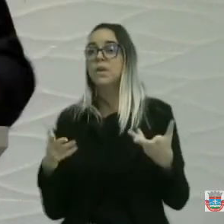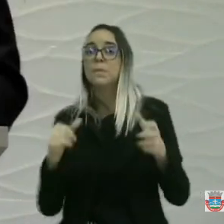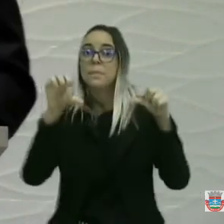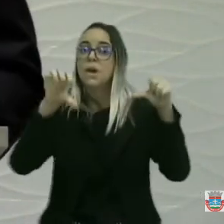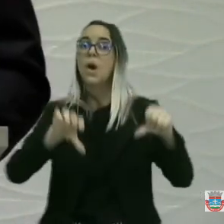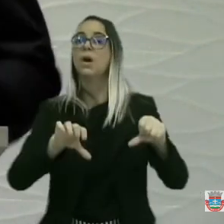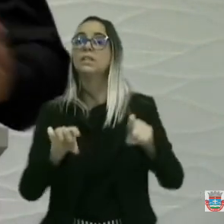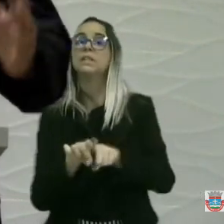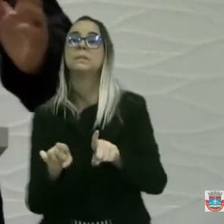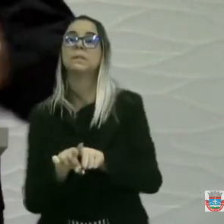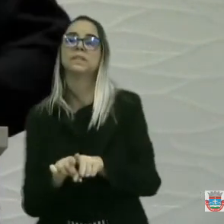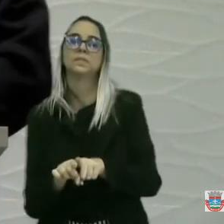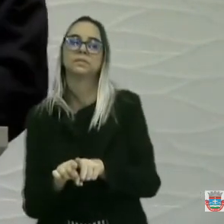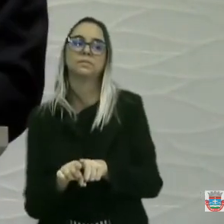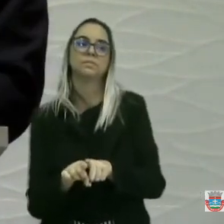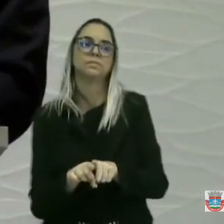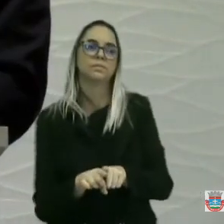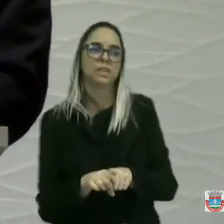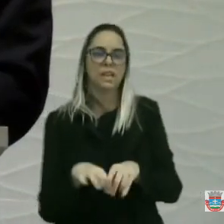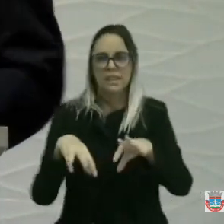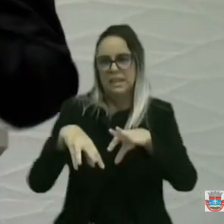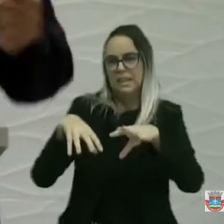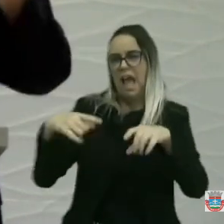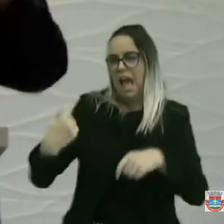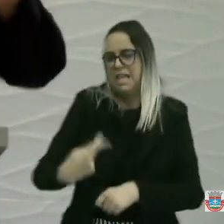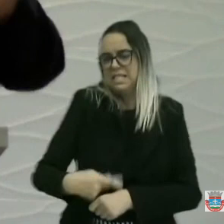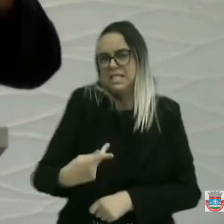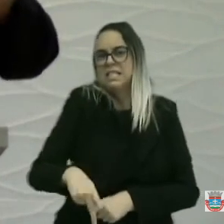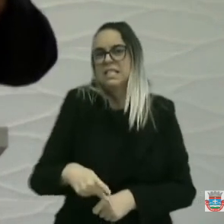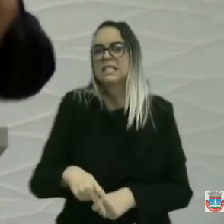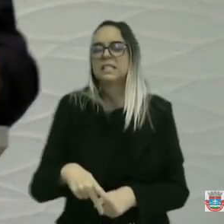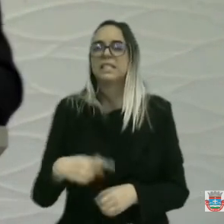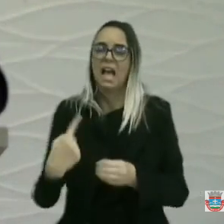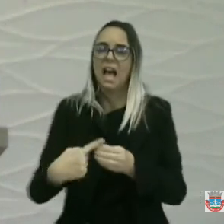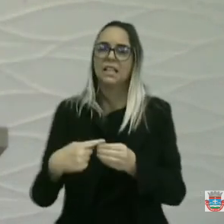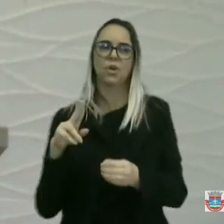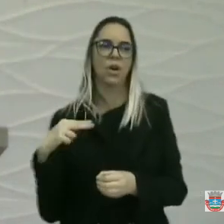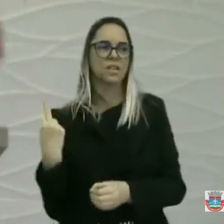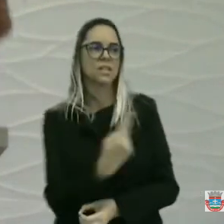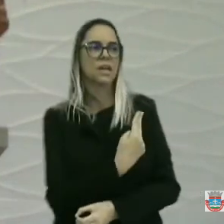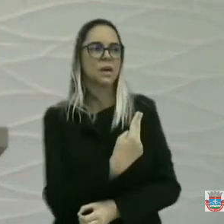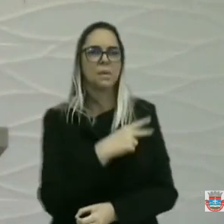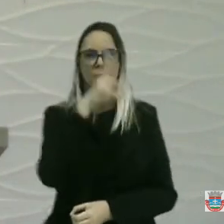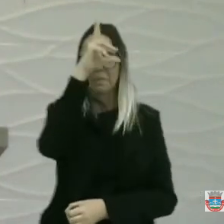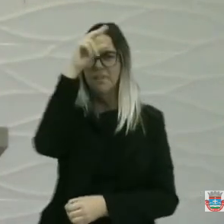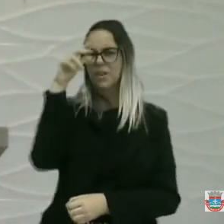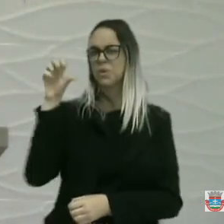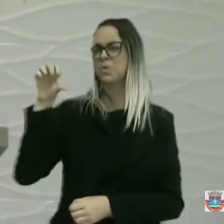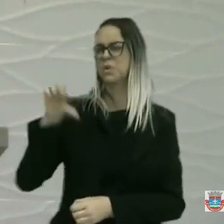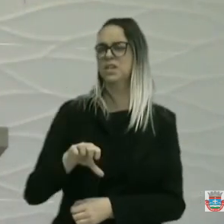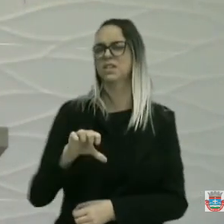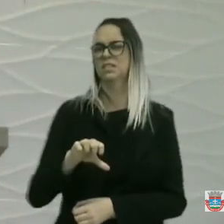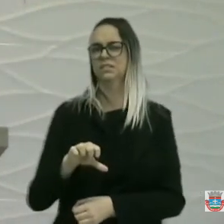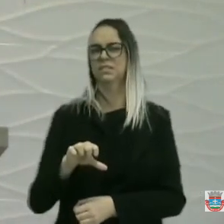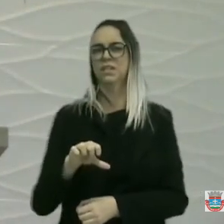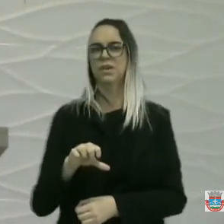para a nossa terra. Para você ver o que o prefeito ruim prejudica o município.